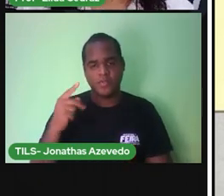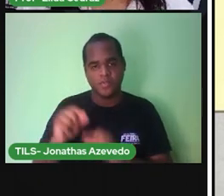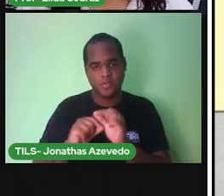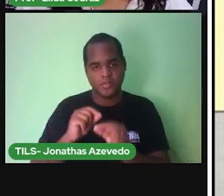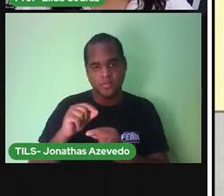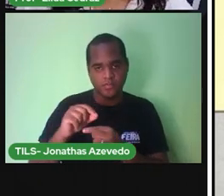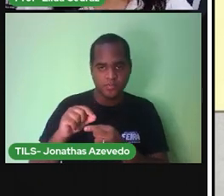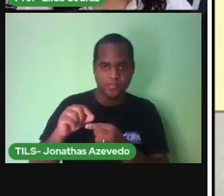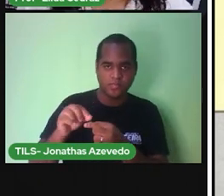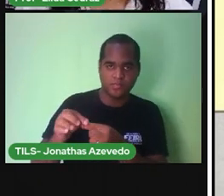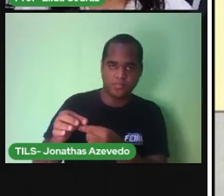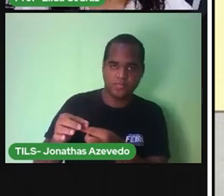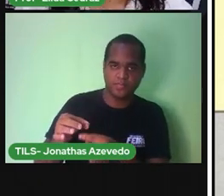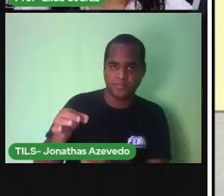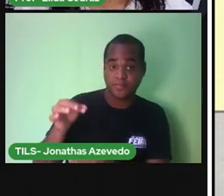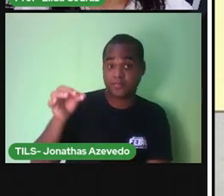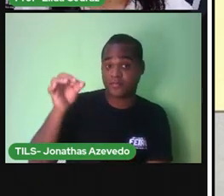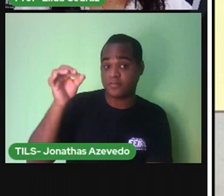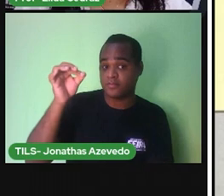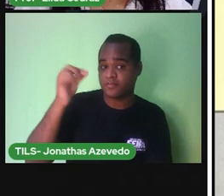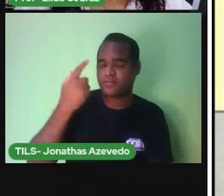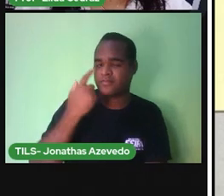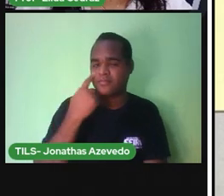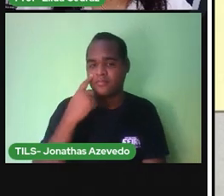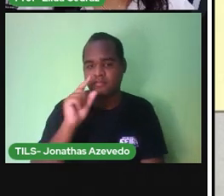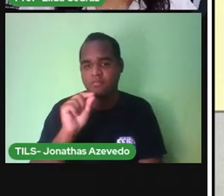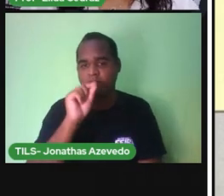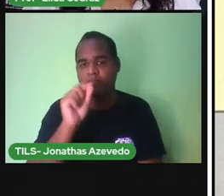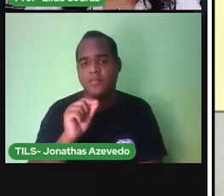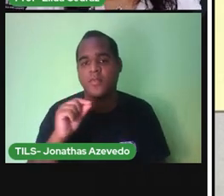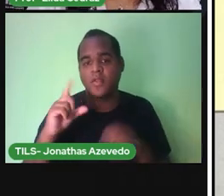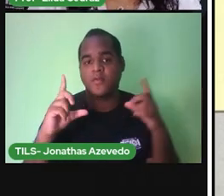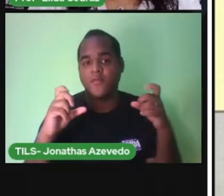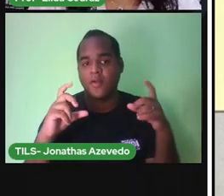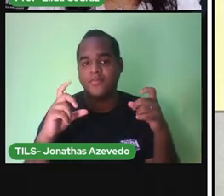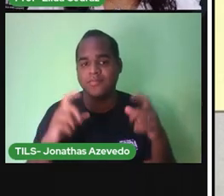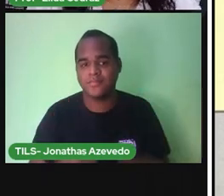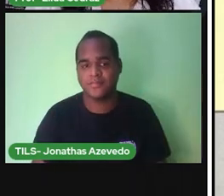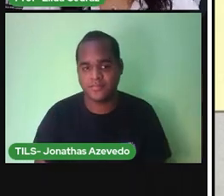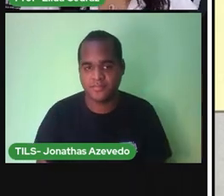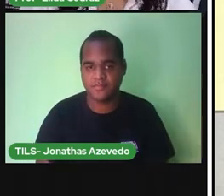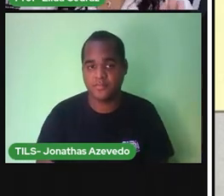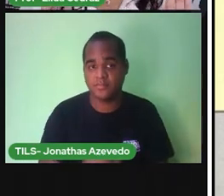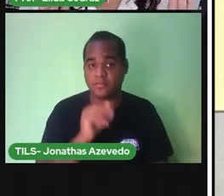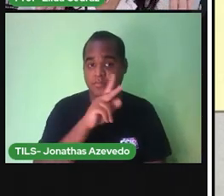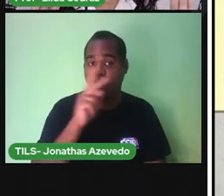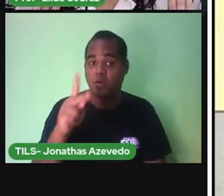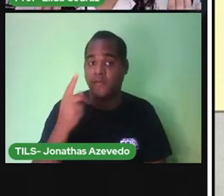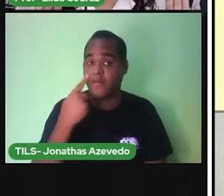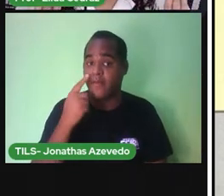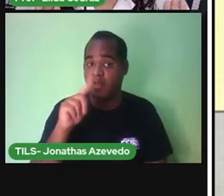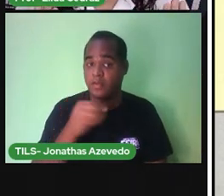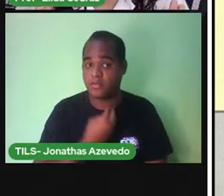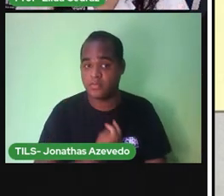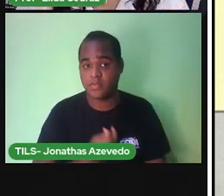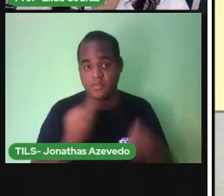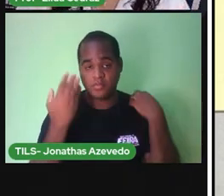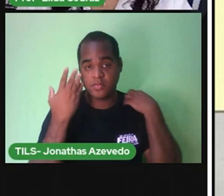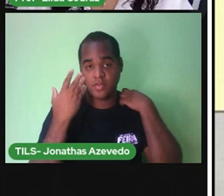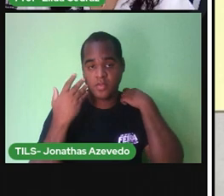Olha direitinho A imagem Que a pró Colocou aí O professor O está Colocando a criança Na